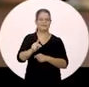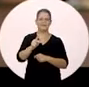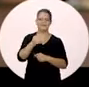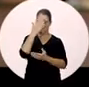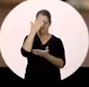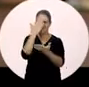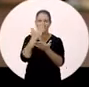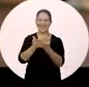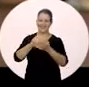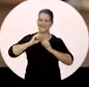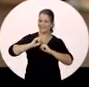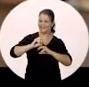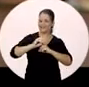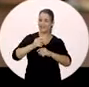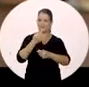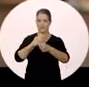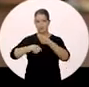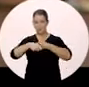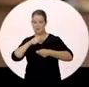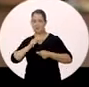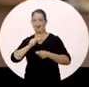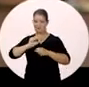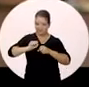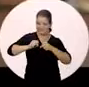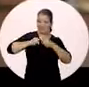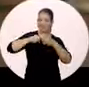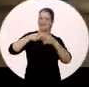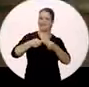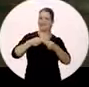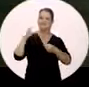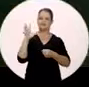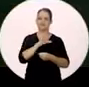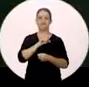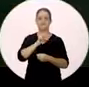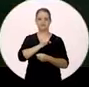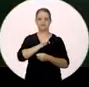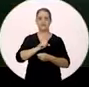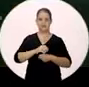que acreditam na educação como ato de resistência e amor.